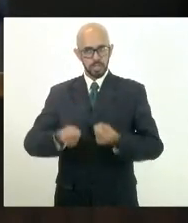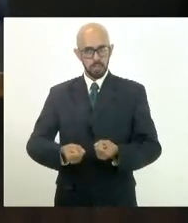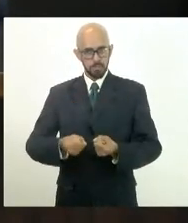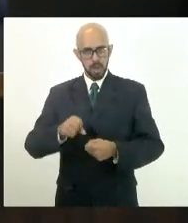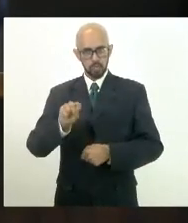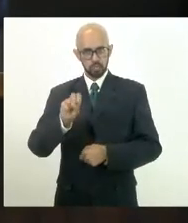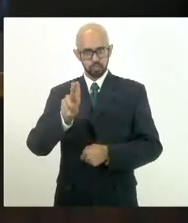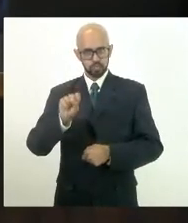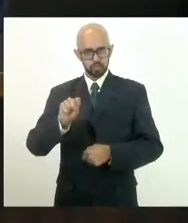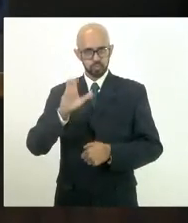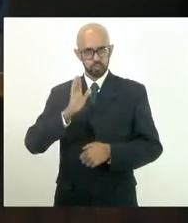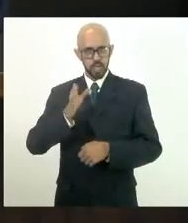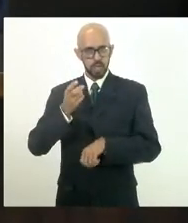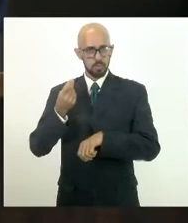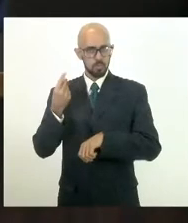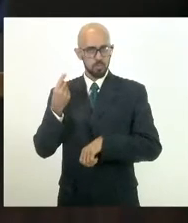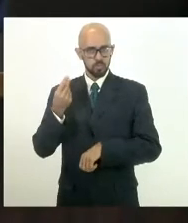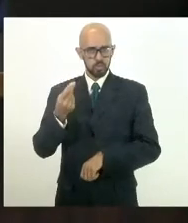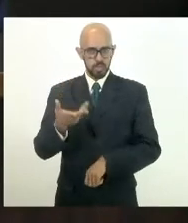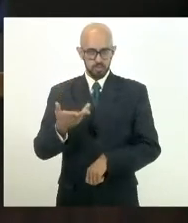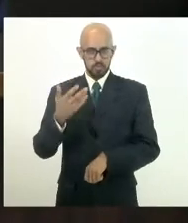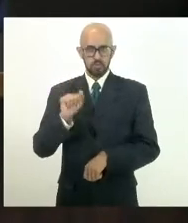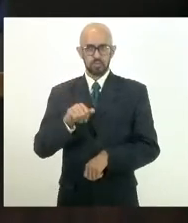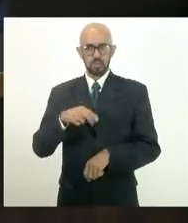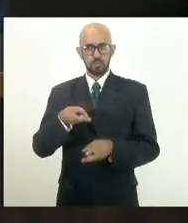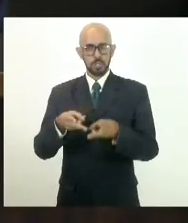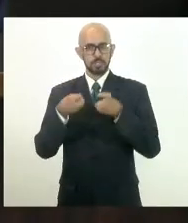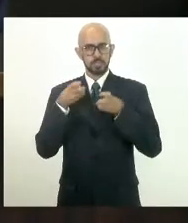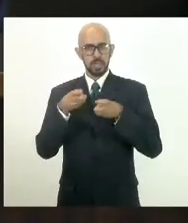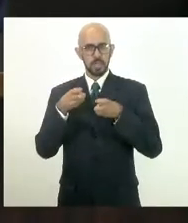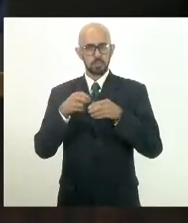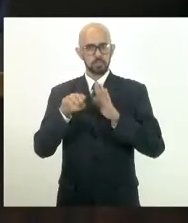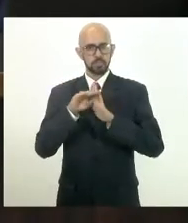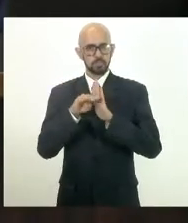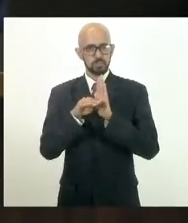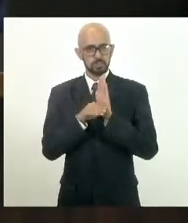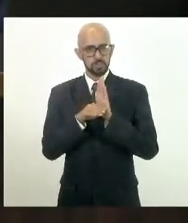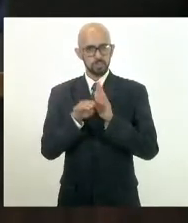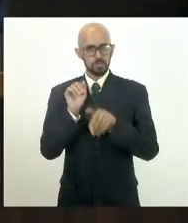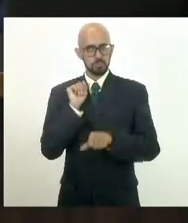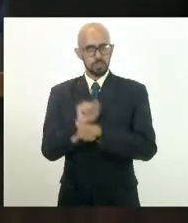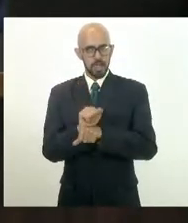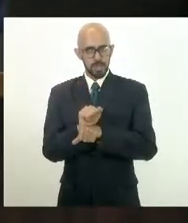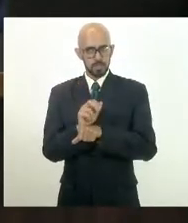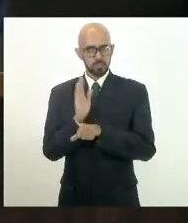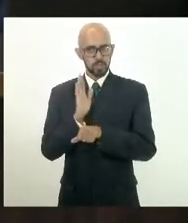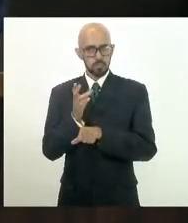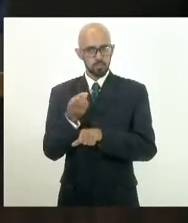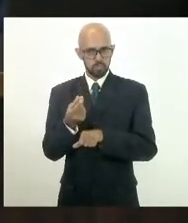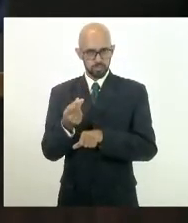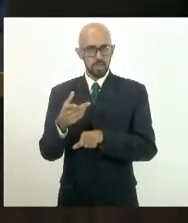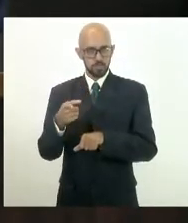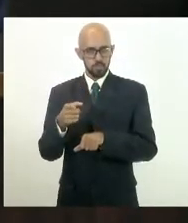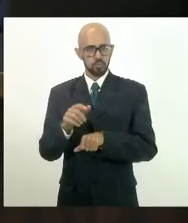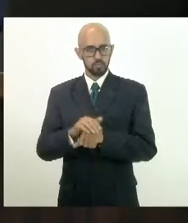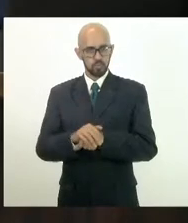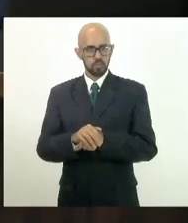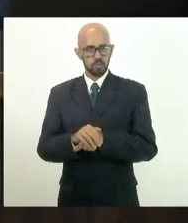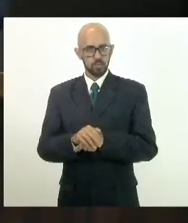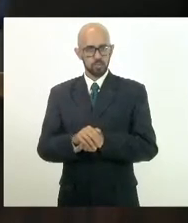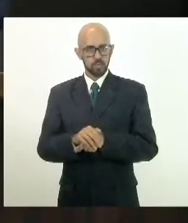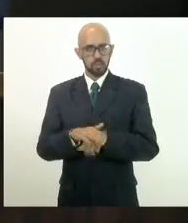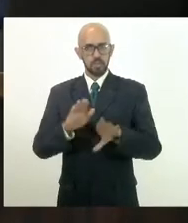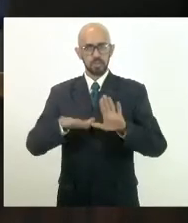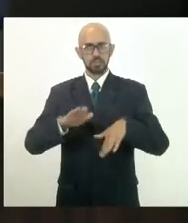não de agora. olha os procedimentos congelados há 20 anos, não é bom tempo, por vezes centavos é um